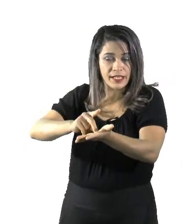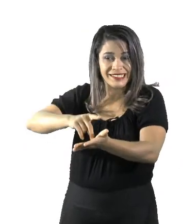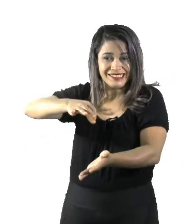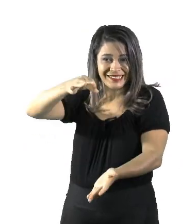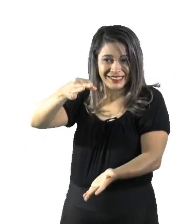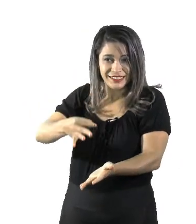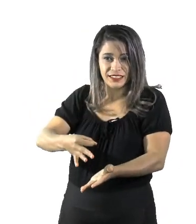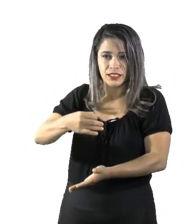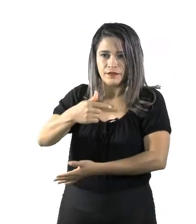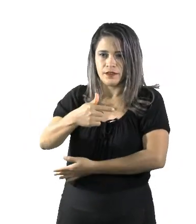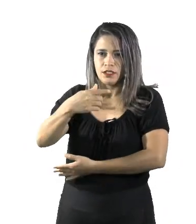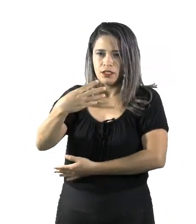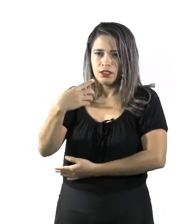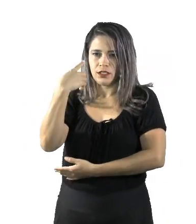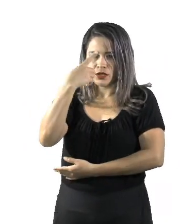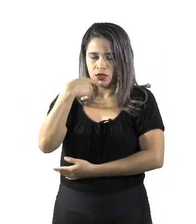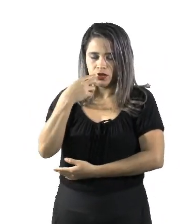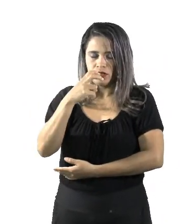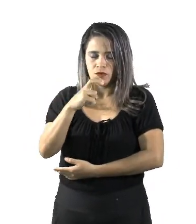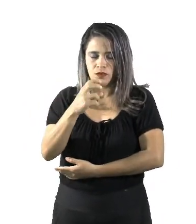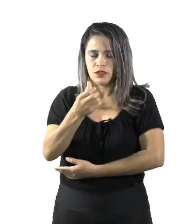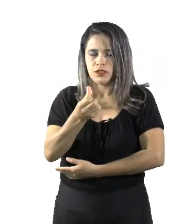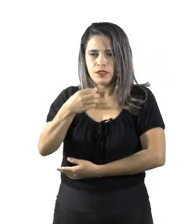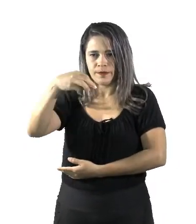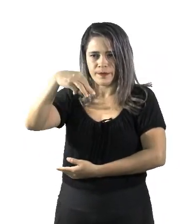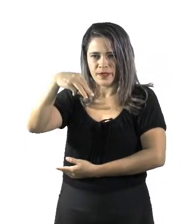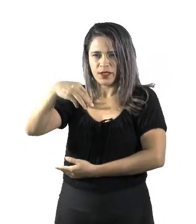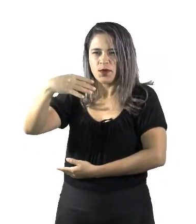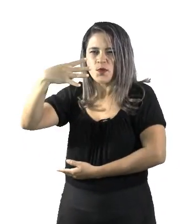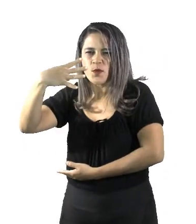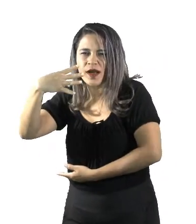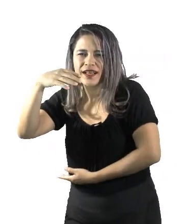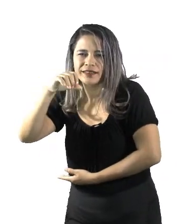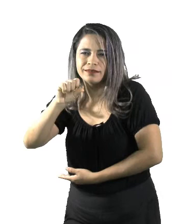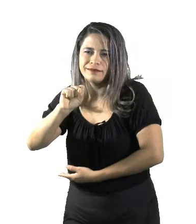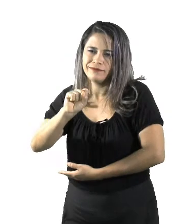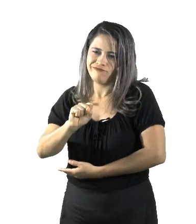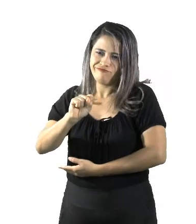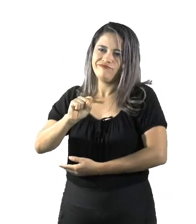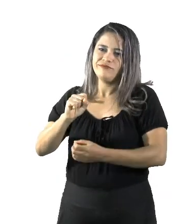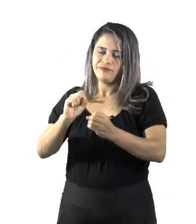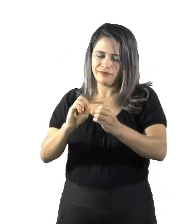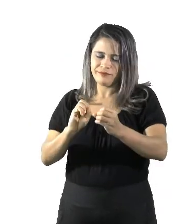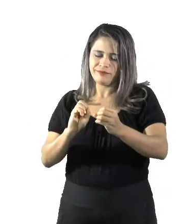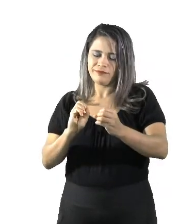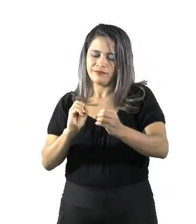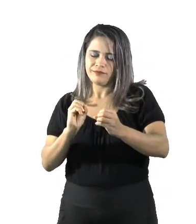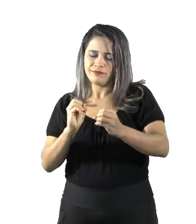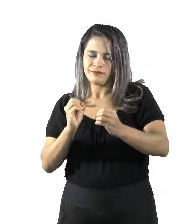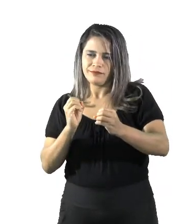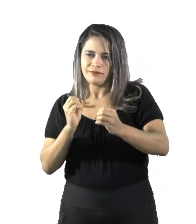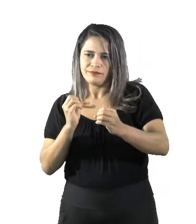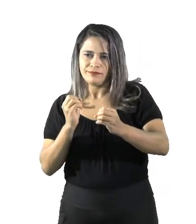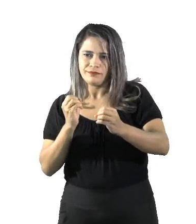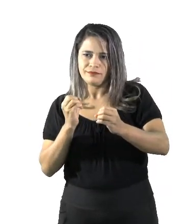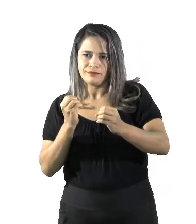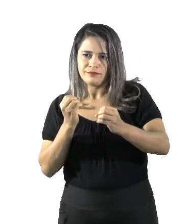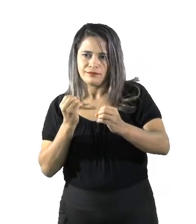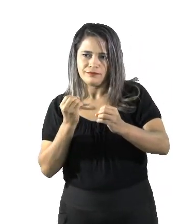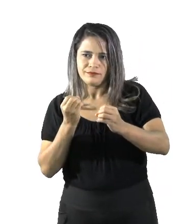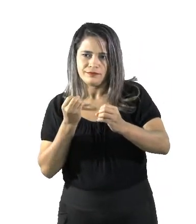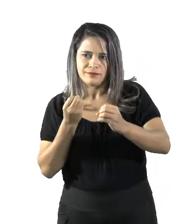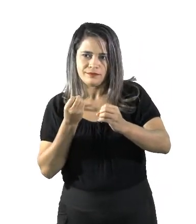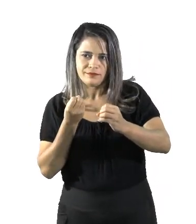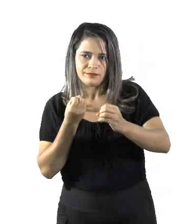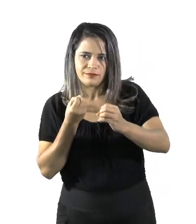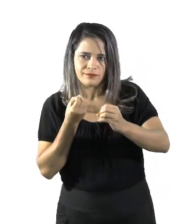23 horas, 56 minutos e 4 segundos para fazer esse giro em torno do próprio eixo da Terra.